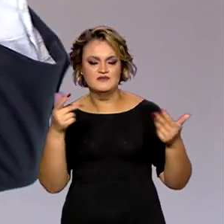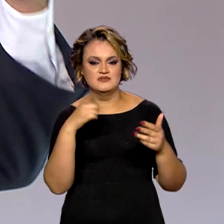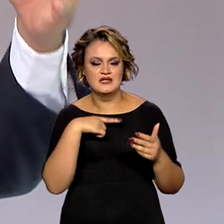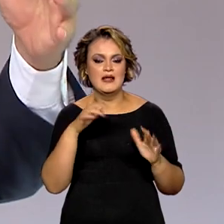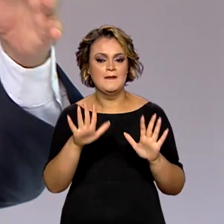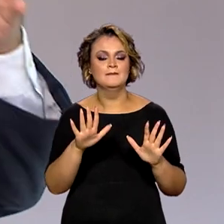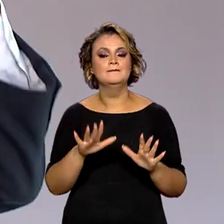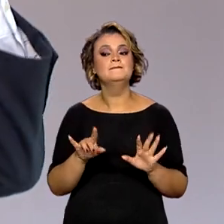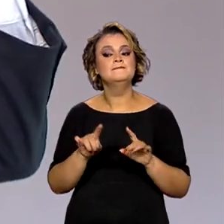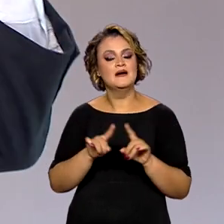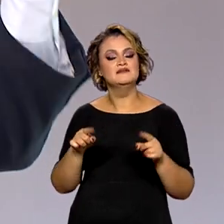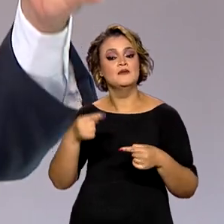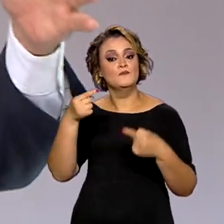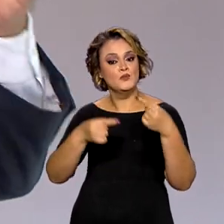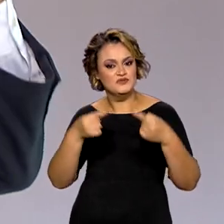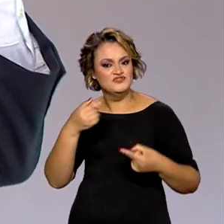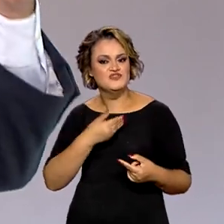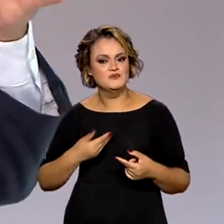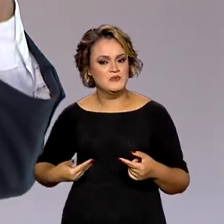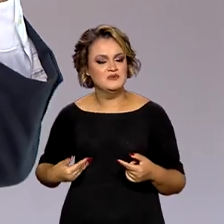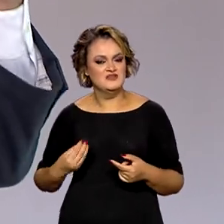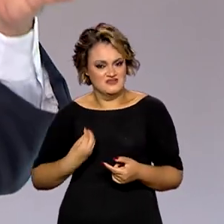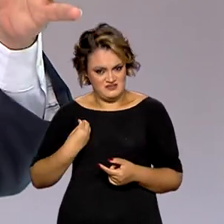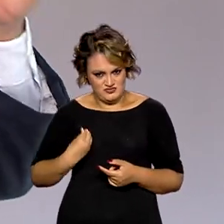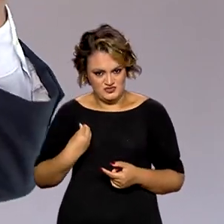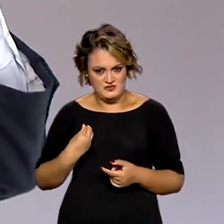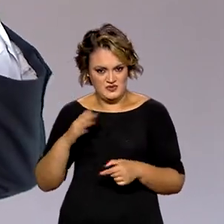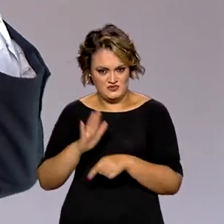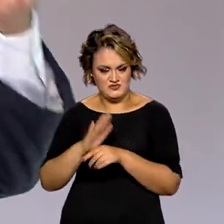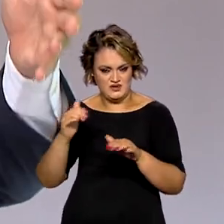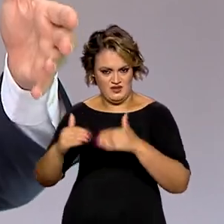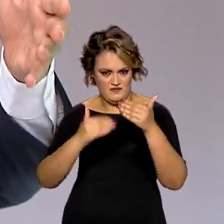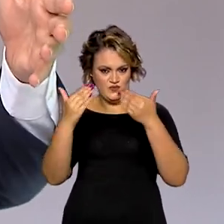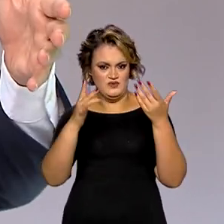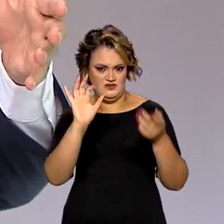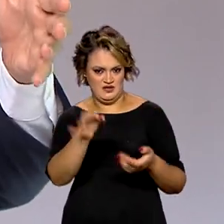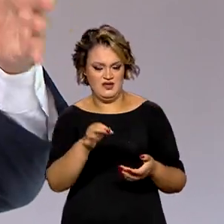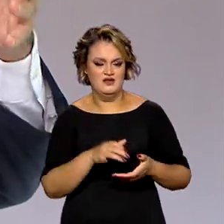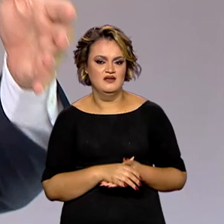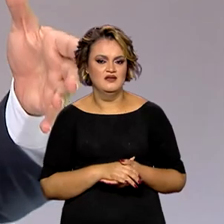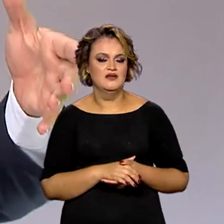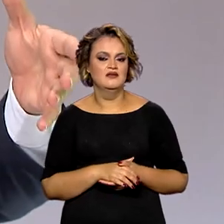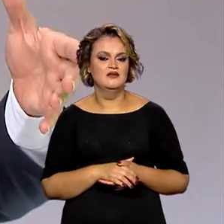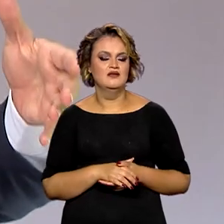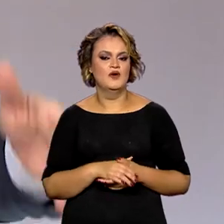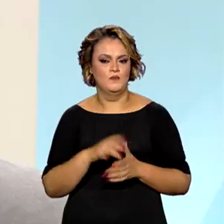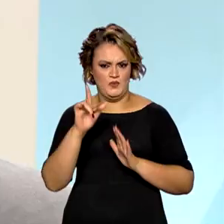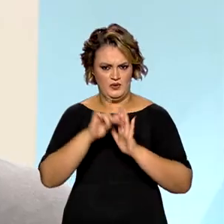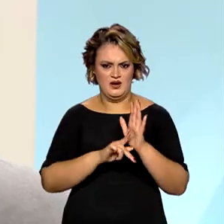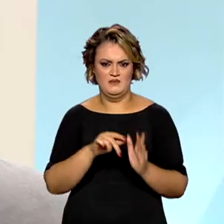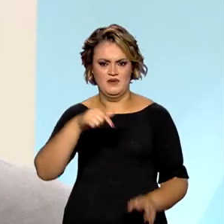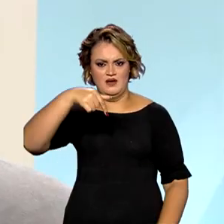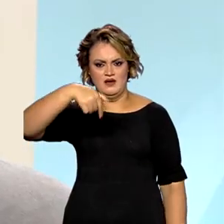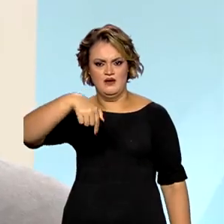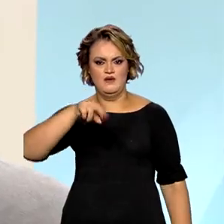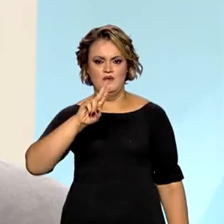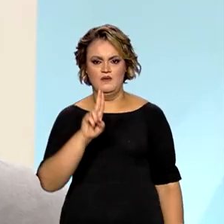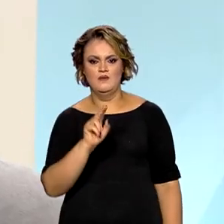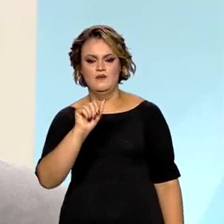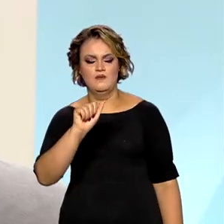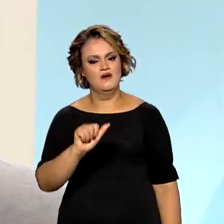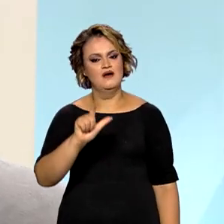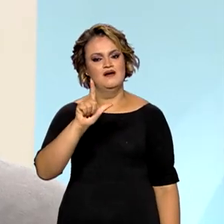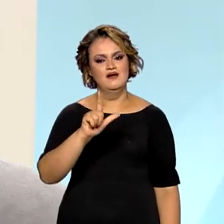que existem políticas públicas para auxiliar, modelar isso. O que a gente pode destacar? O Qualifica Mulher? O Qualifica Mulher é um